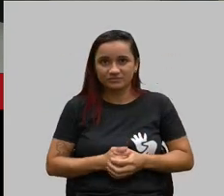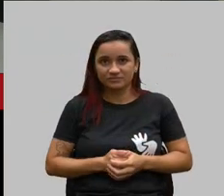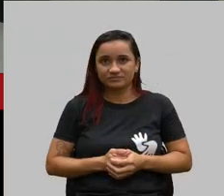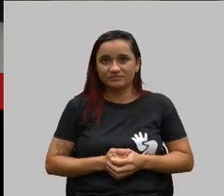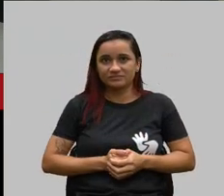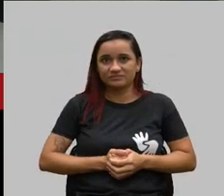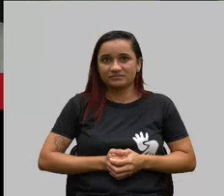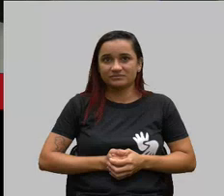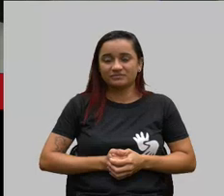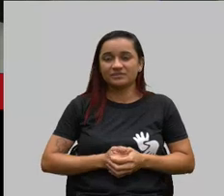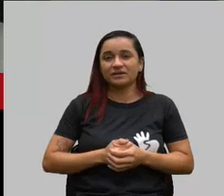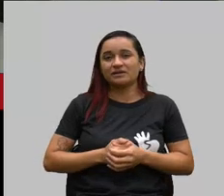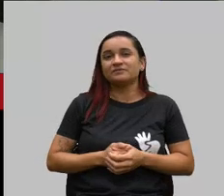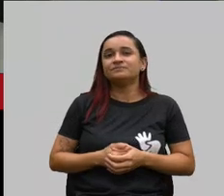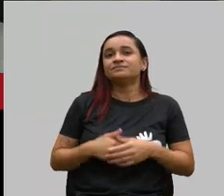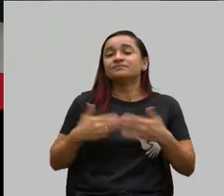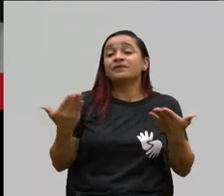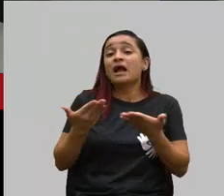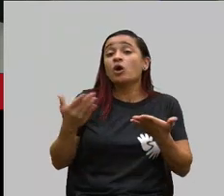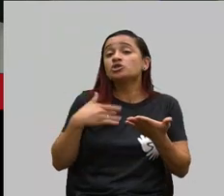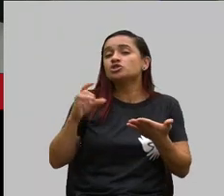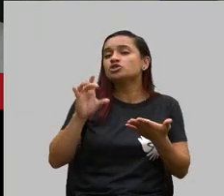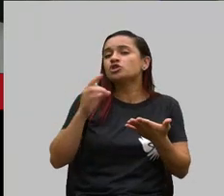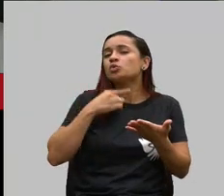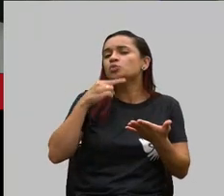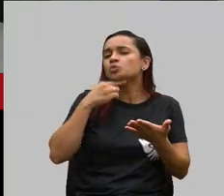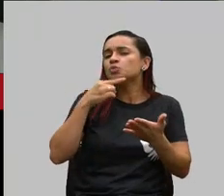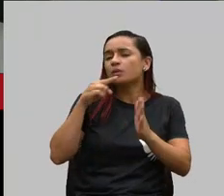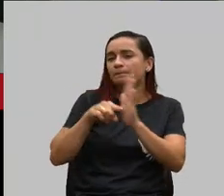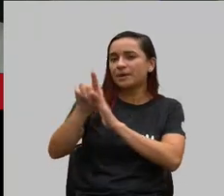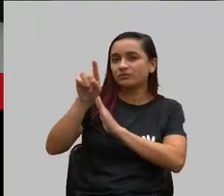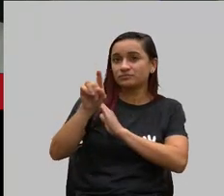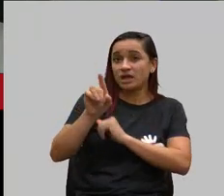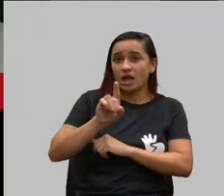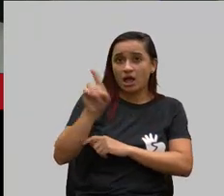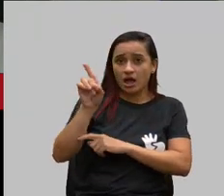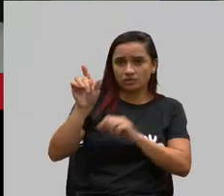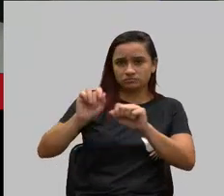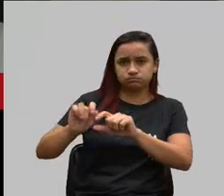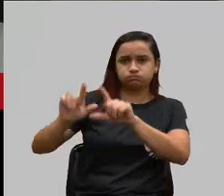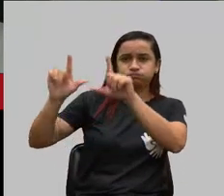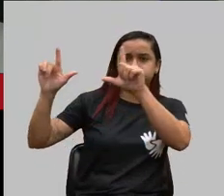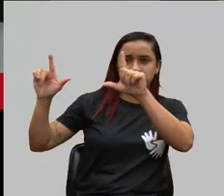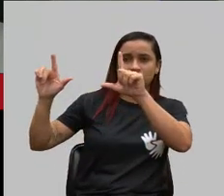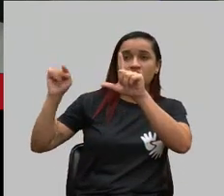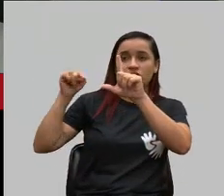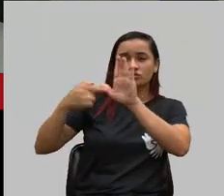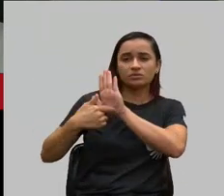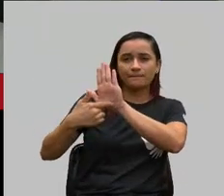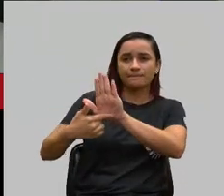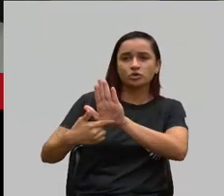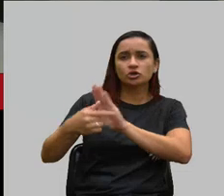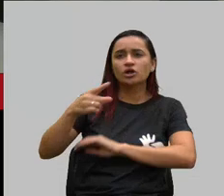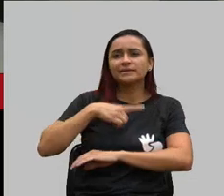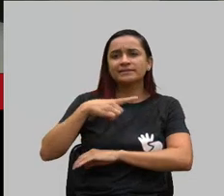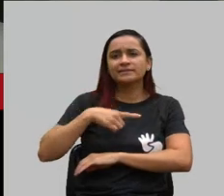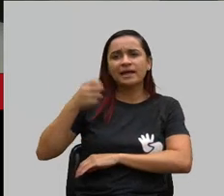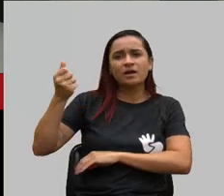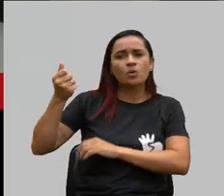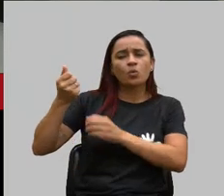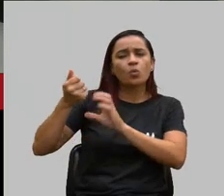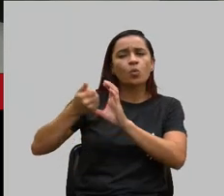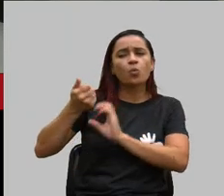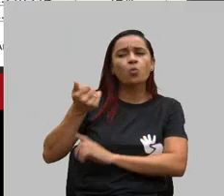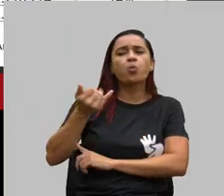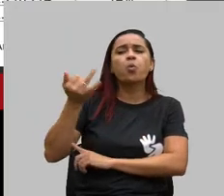colocar à disposição queria só te fazer um questionamento se nesse quadro que você expôs tem a quantidade de cancelamento